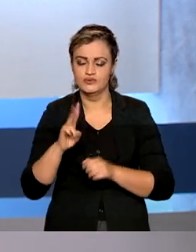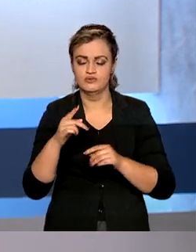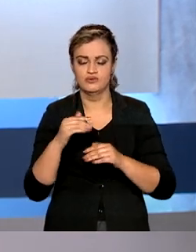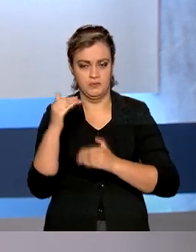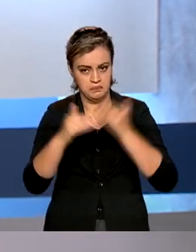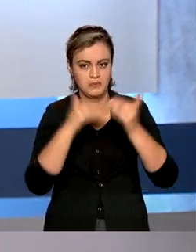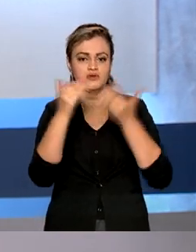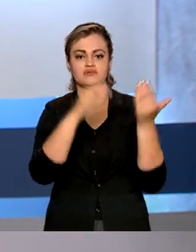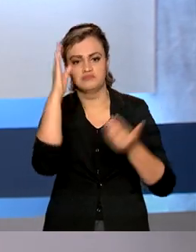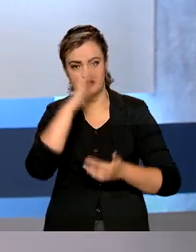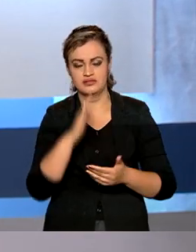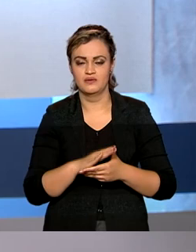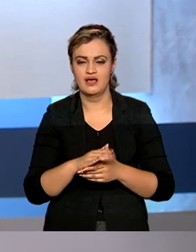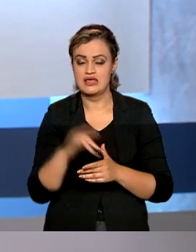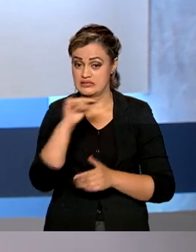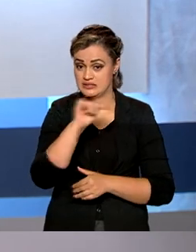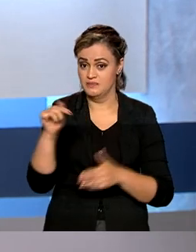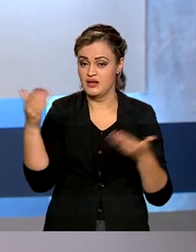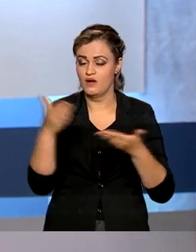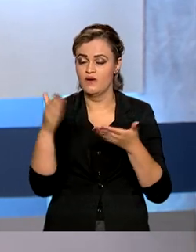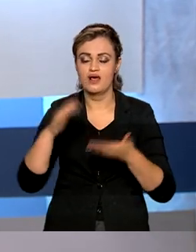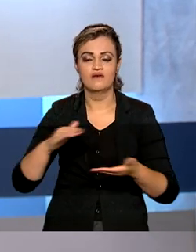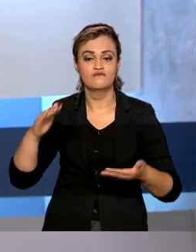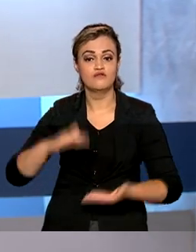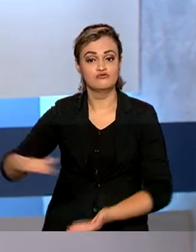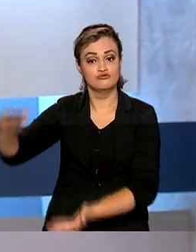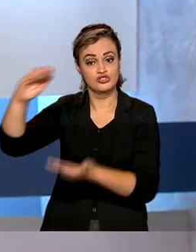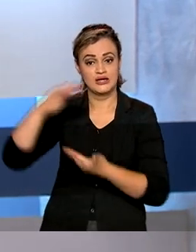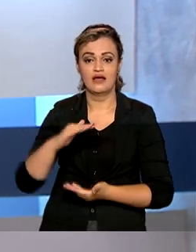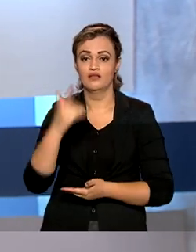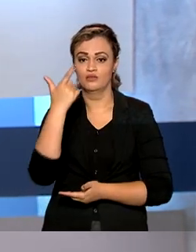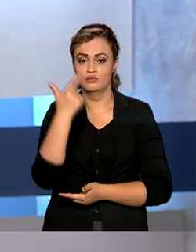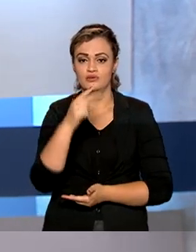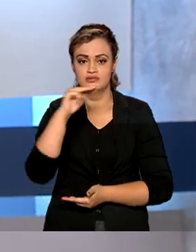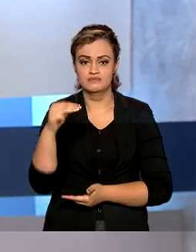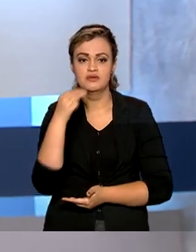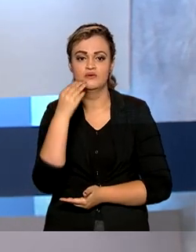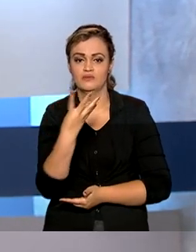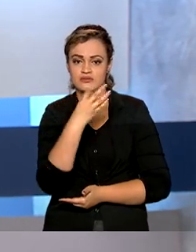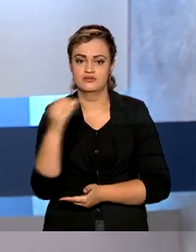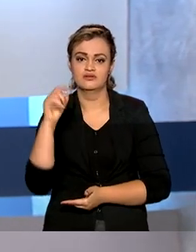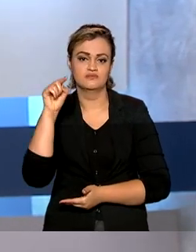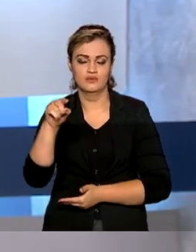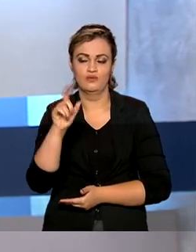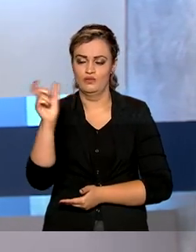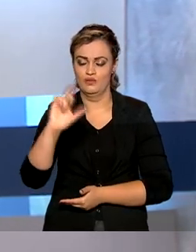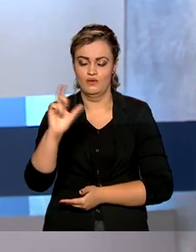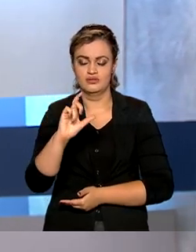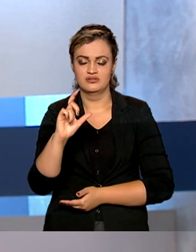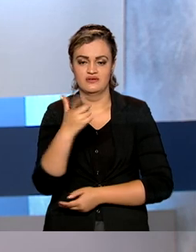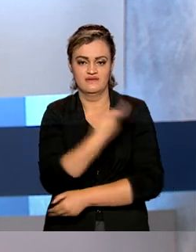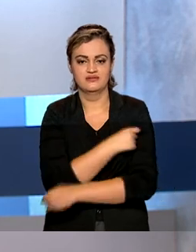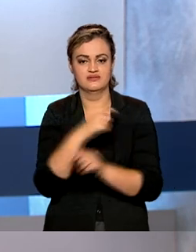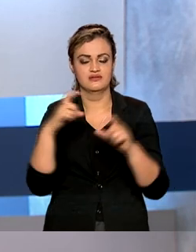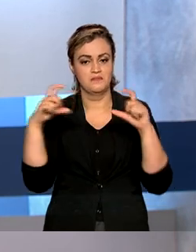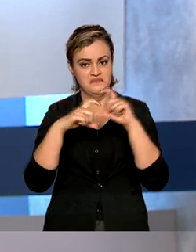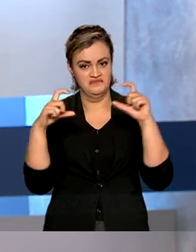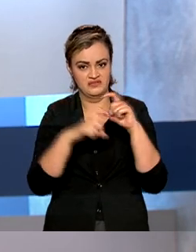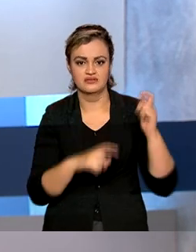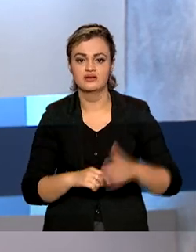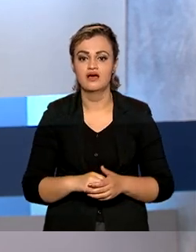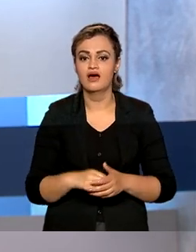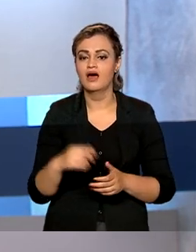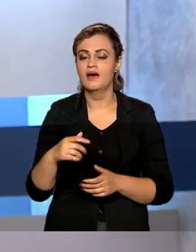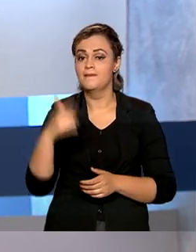avançando no Brasil. Só nesta semana vão chegar no país mais de 2 milhões e 400 mil doses da vacina da Pfizer. Além do